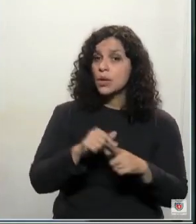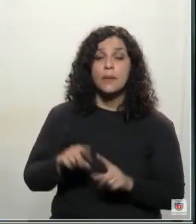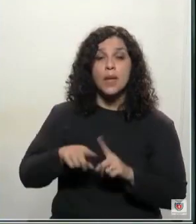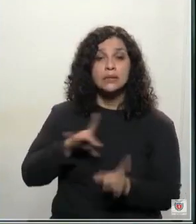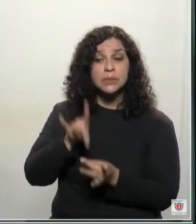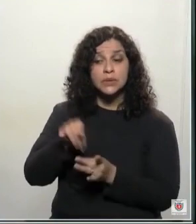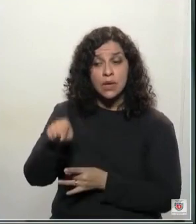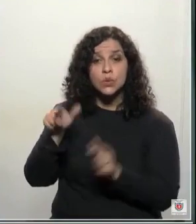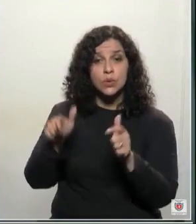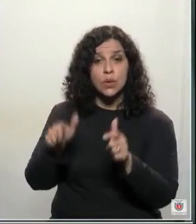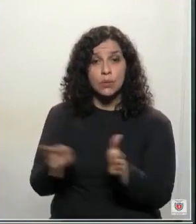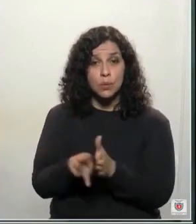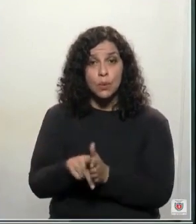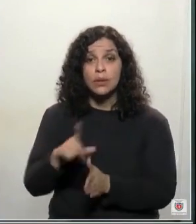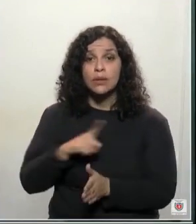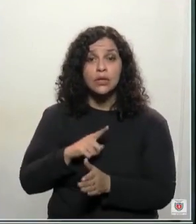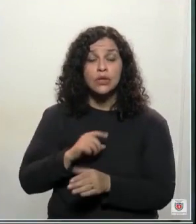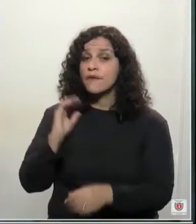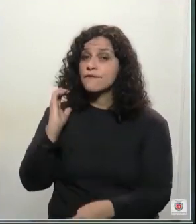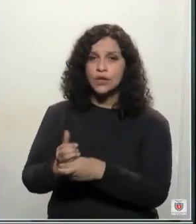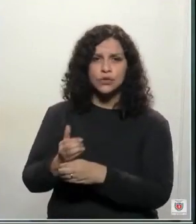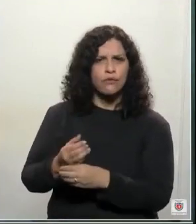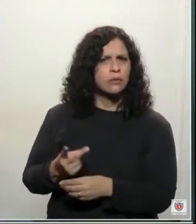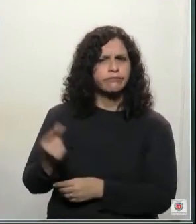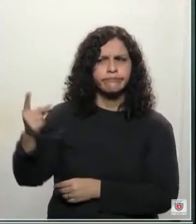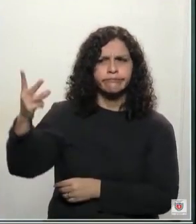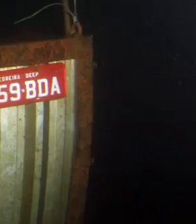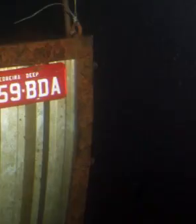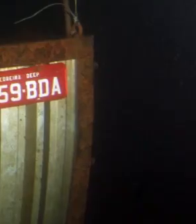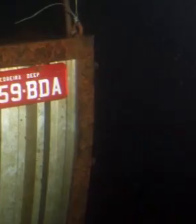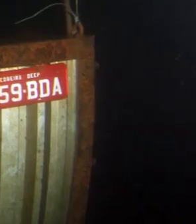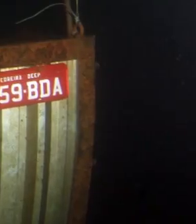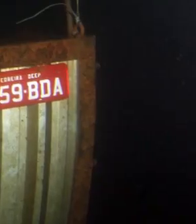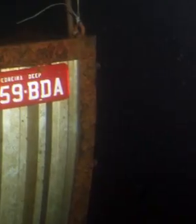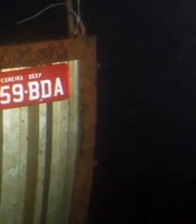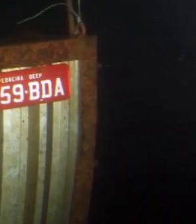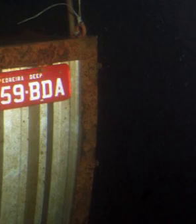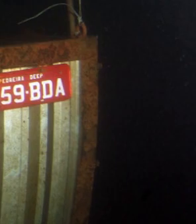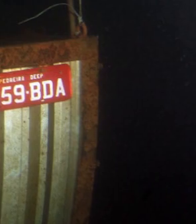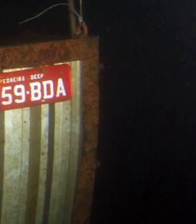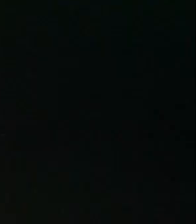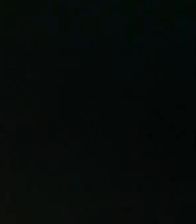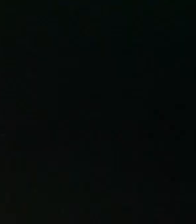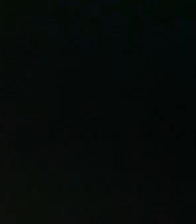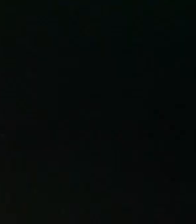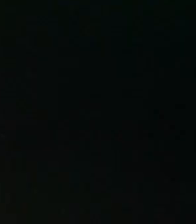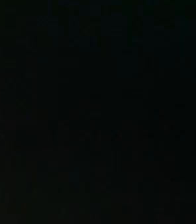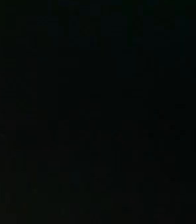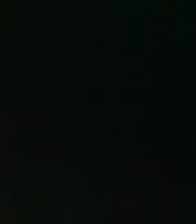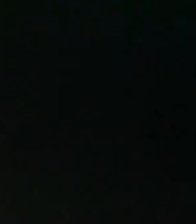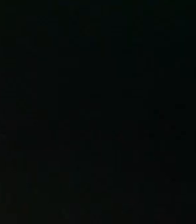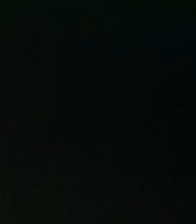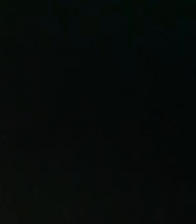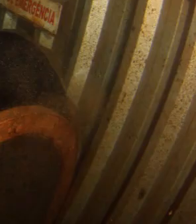registre, com essa pedreira ela já está desativada há bastante tempo e ela é utilizada pelo corpo de bombeiros, por profissionais